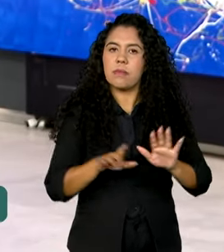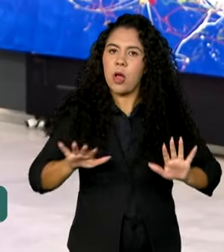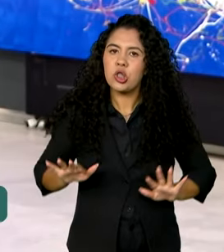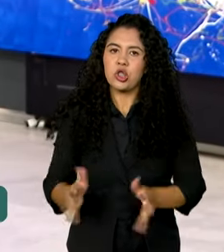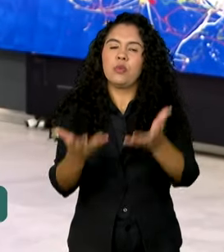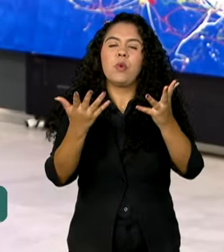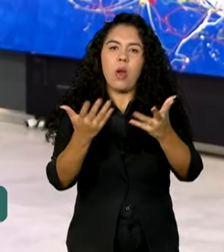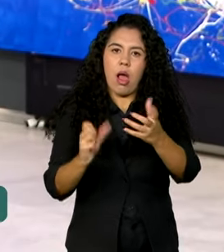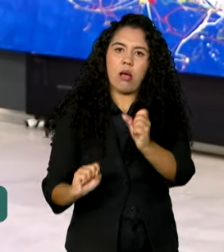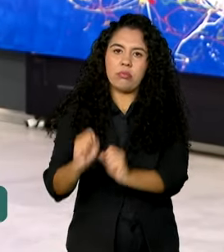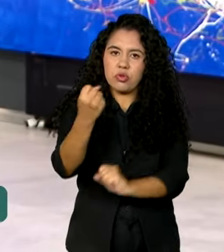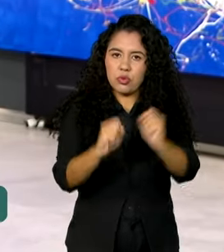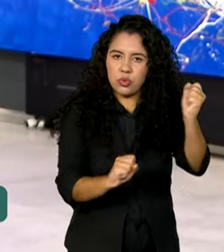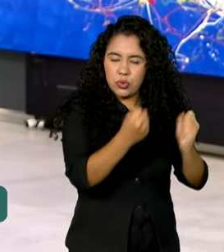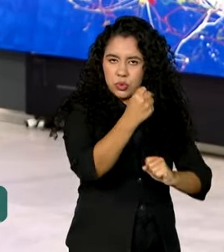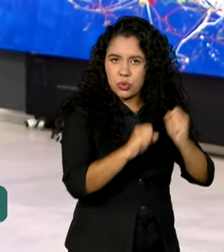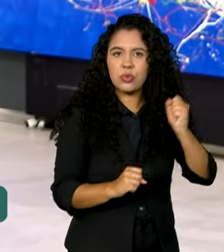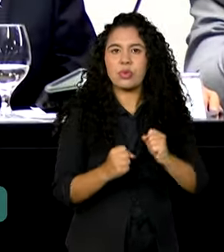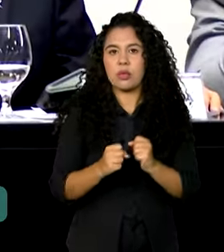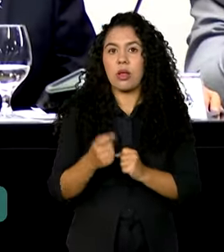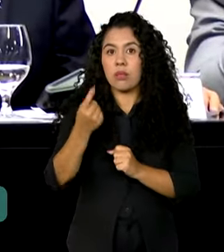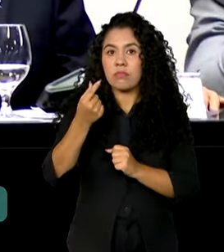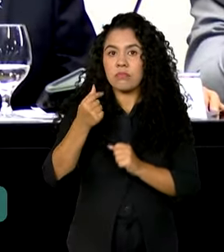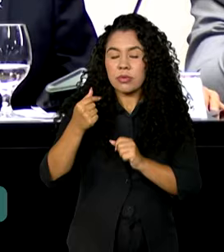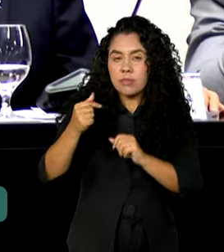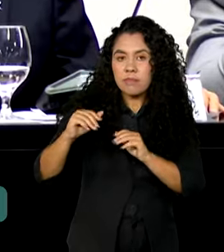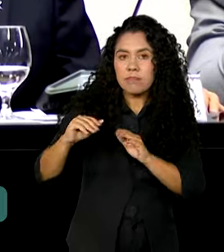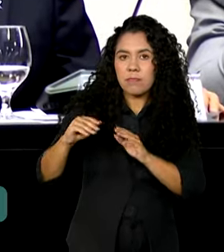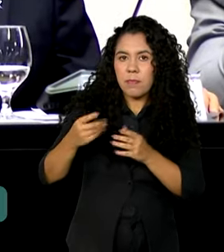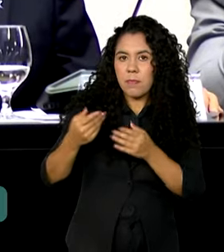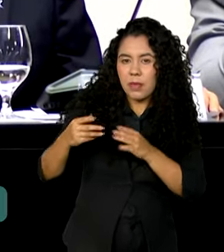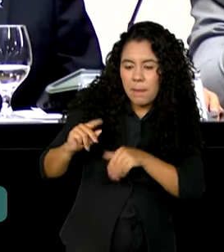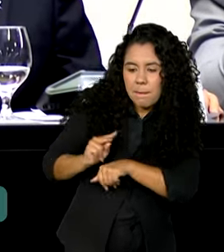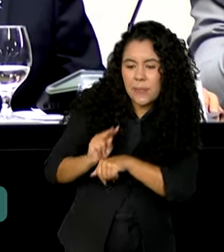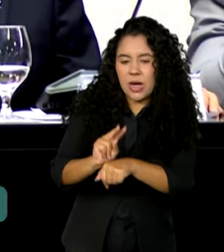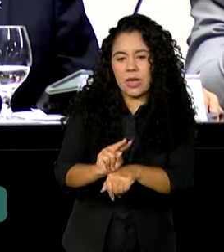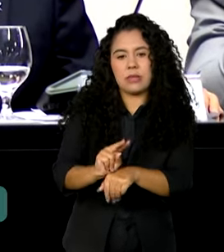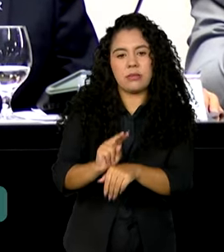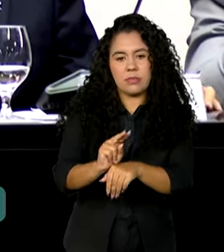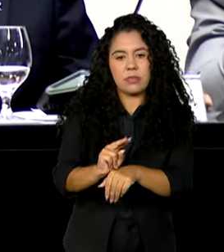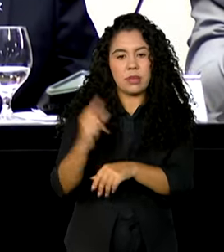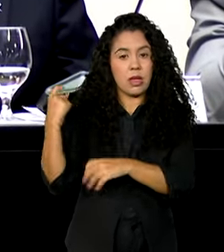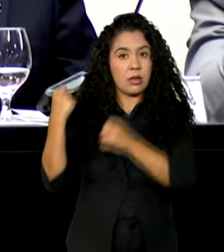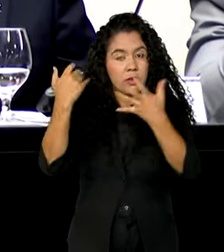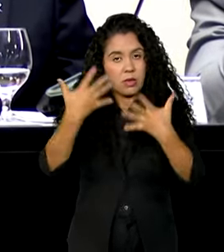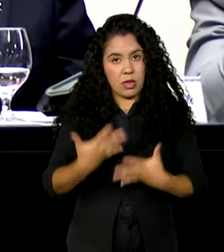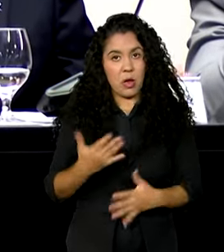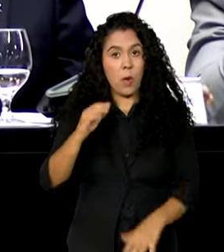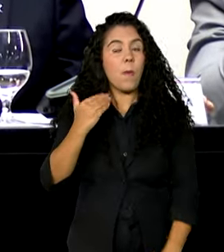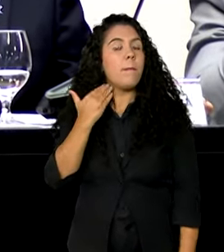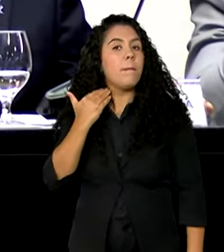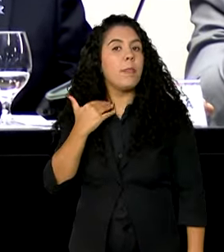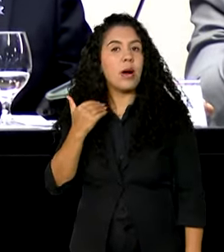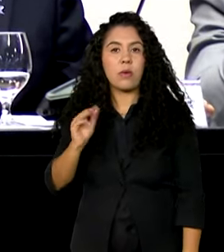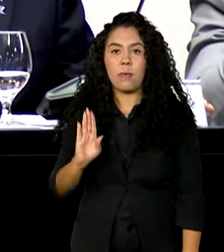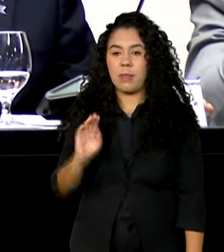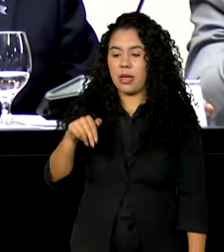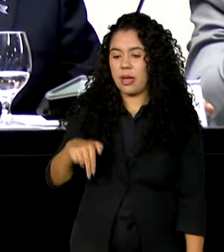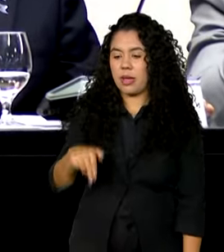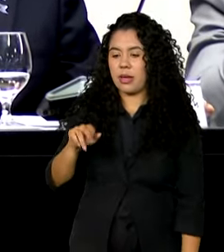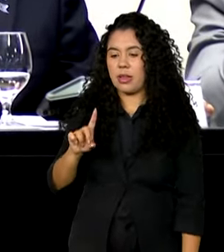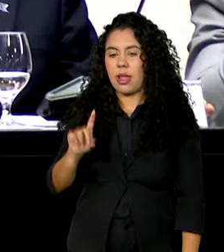linhas de crédito específicas. Desde janeiro até agora, o BNDES já aprovou 11,2